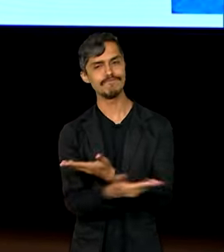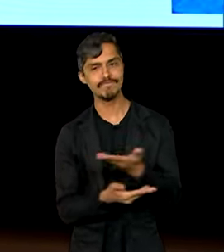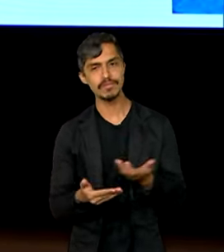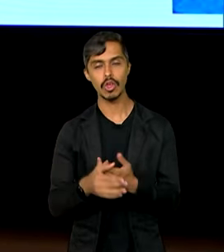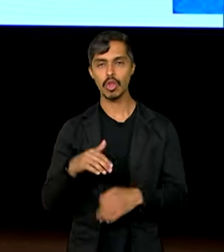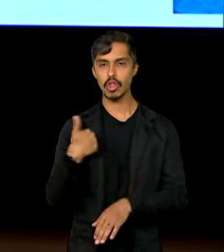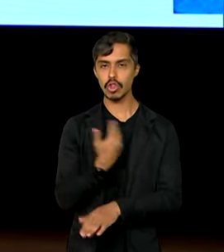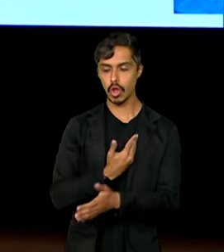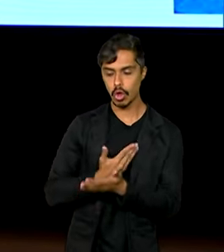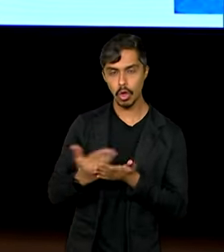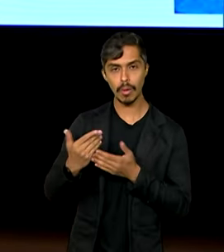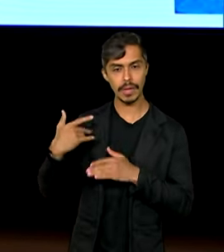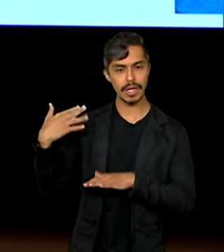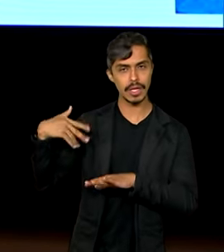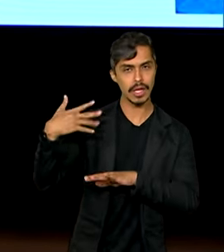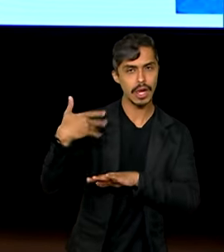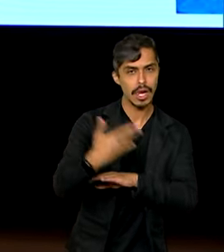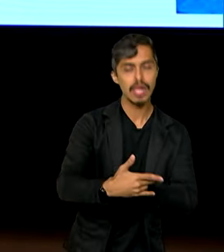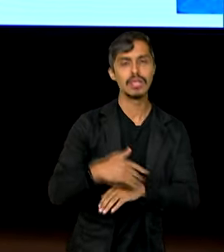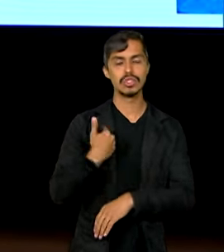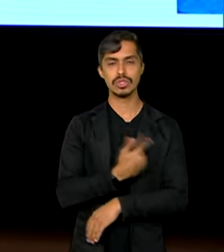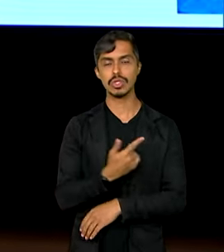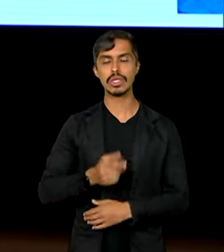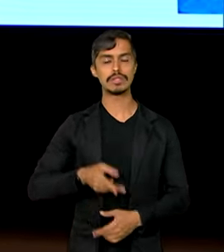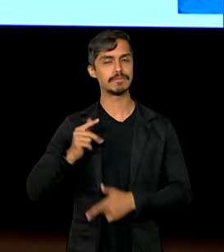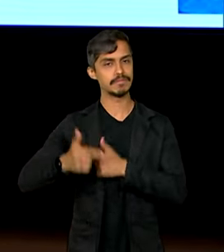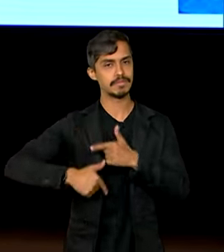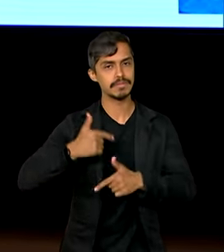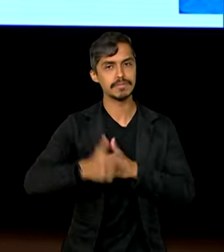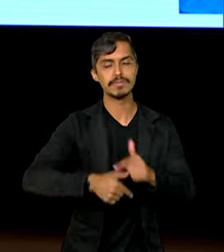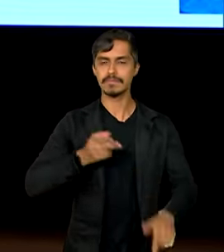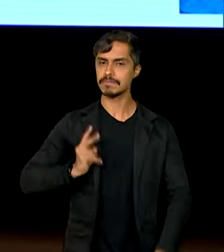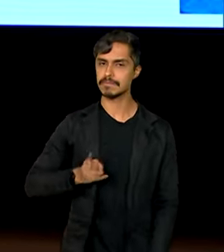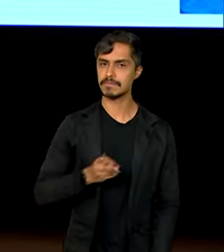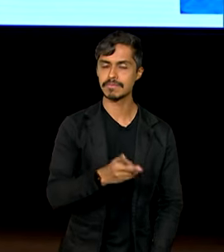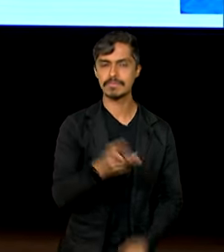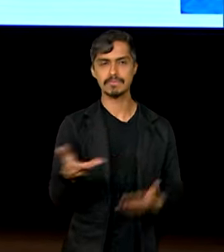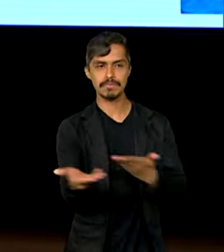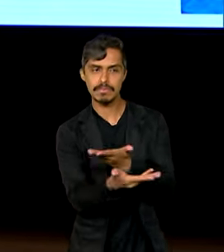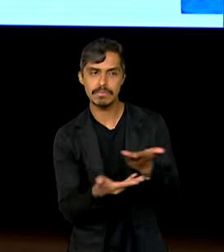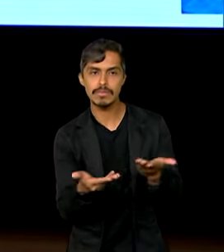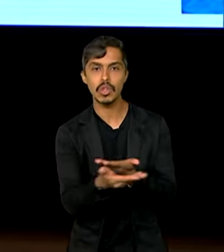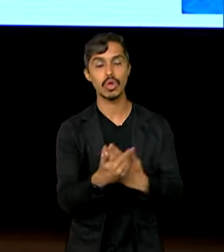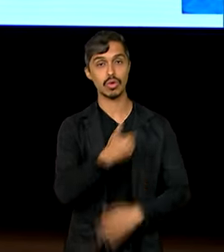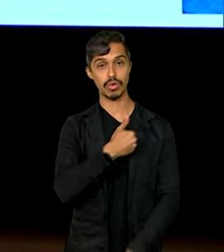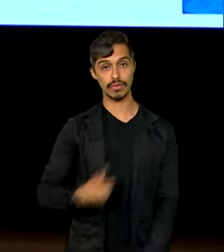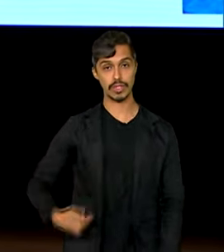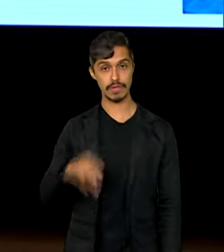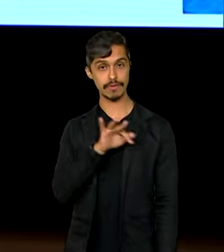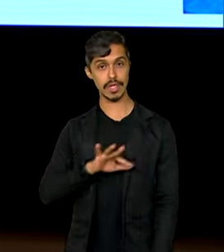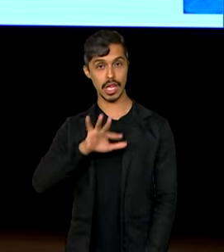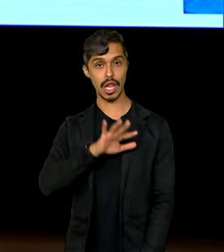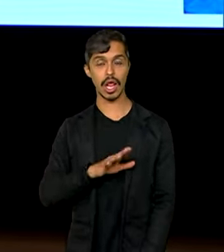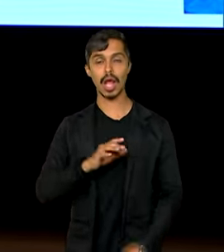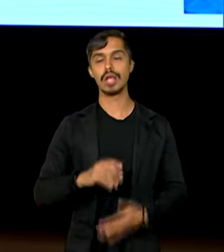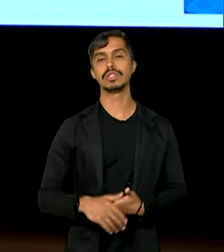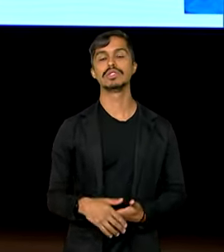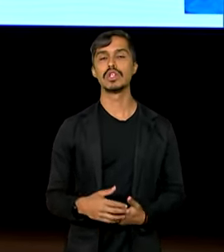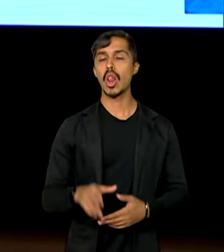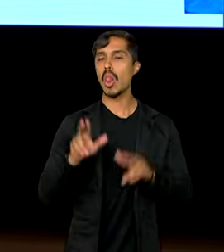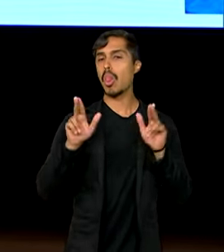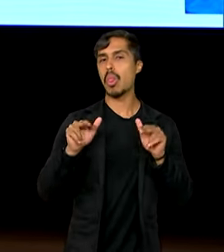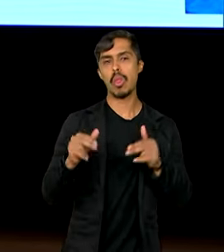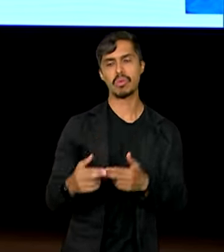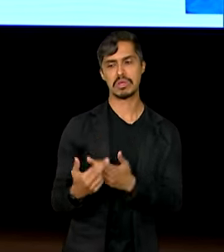a nossa orientação, foi de trabalhar em articulação e o governo federal jamais passando a responsabilidade,